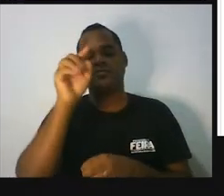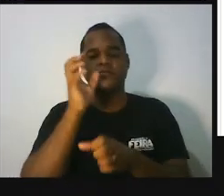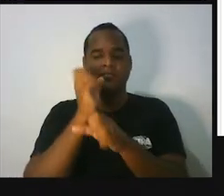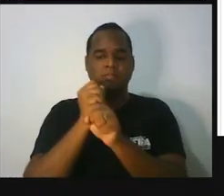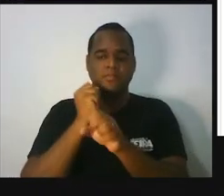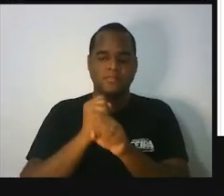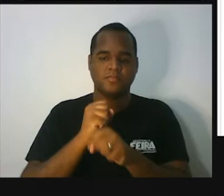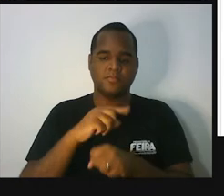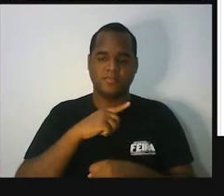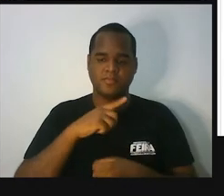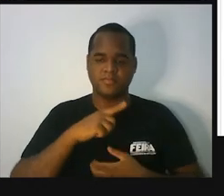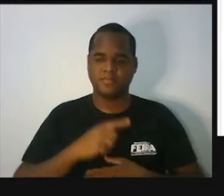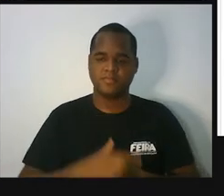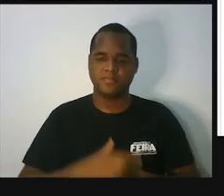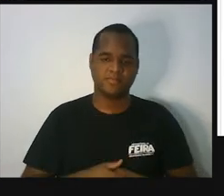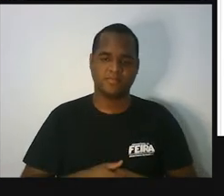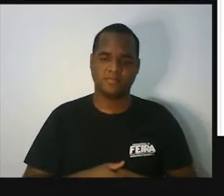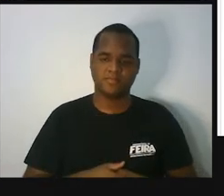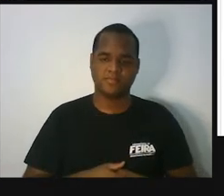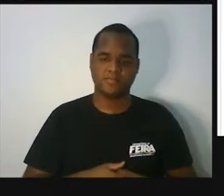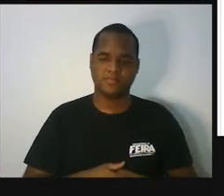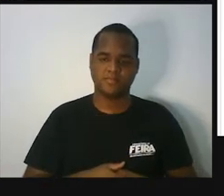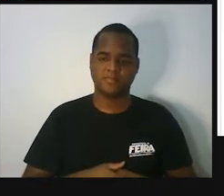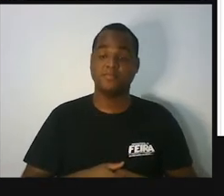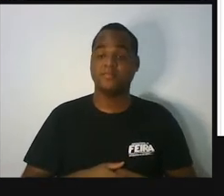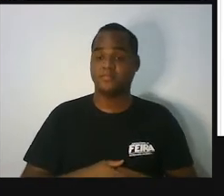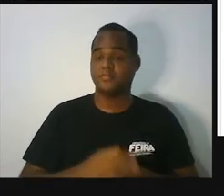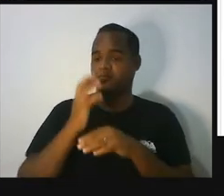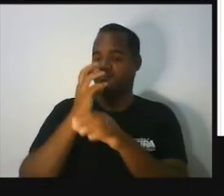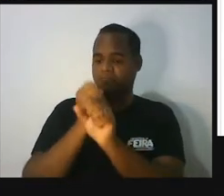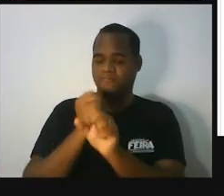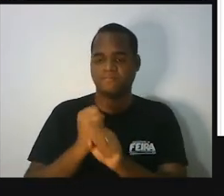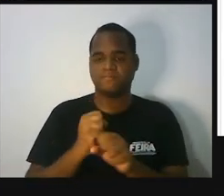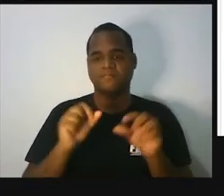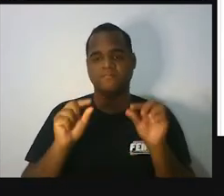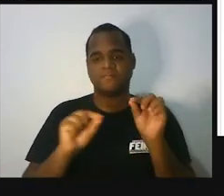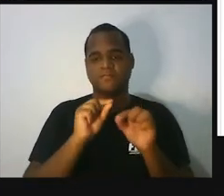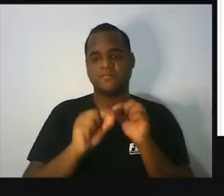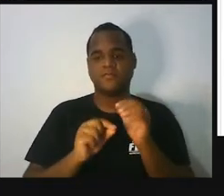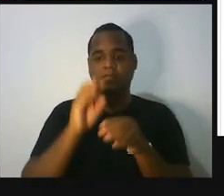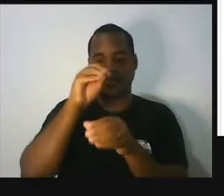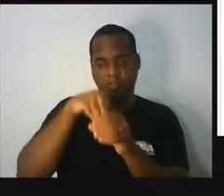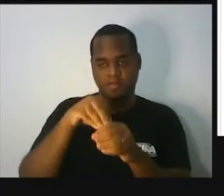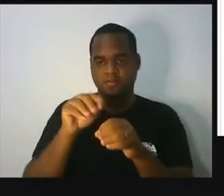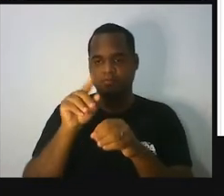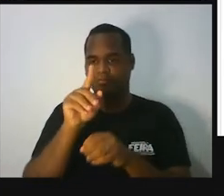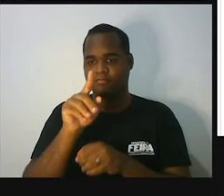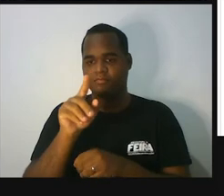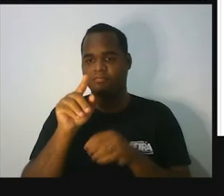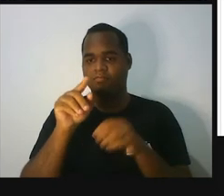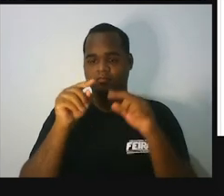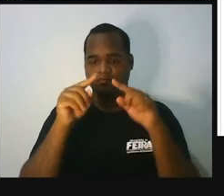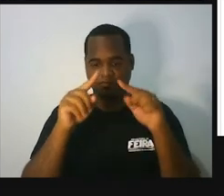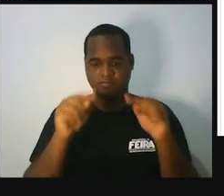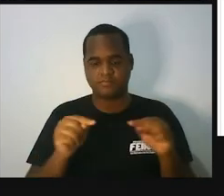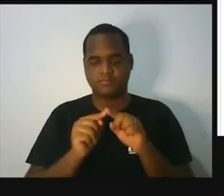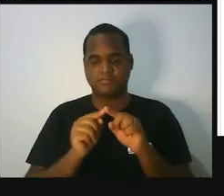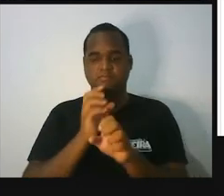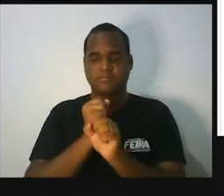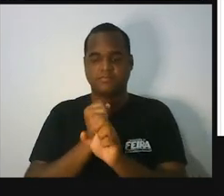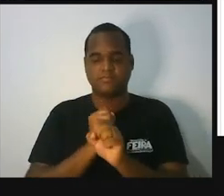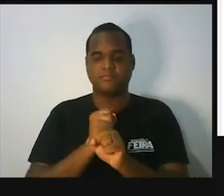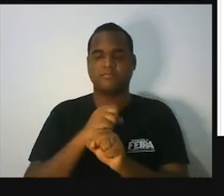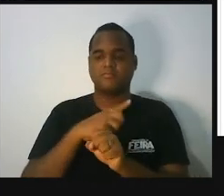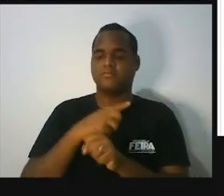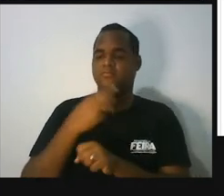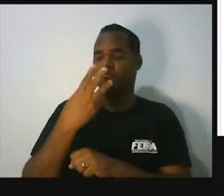Ângulos internos são essas aberturazinhas dentro dos triângulos. Dei uma medida